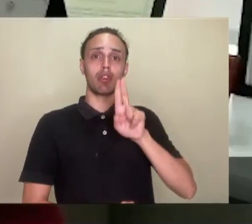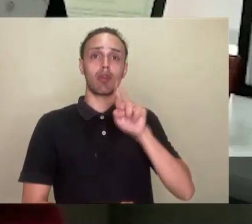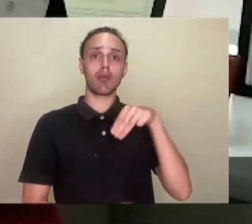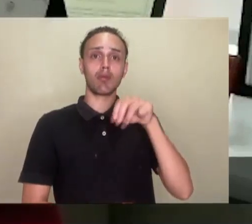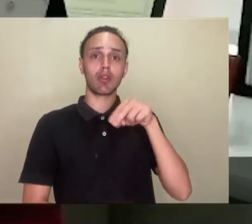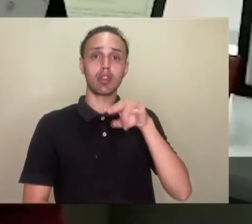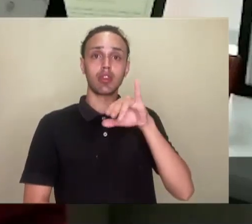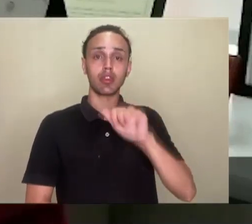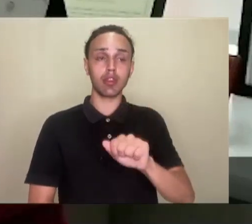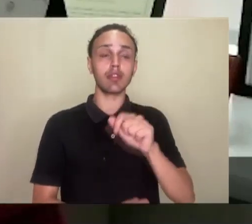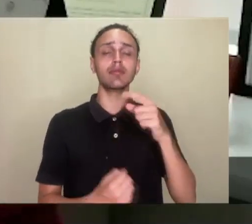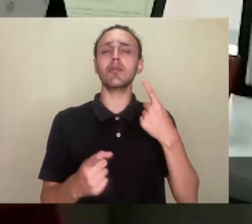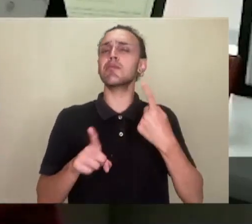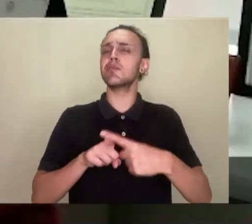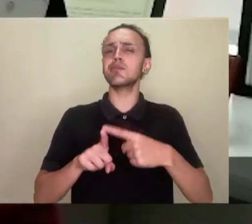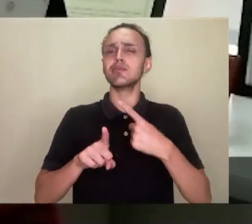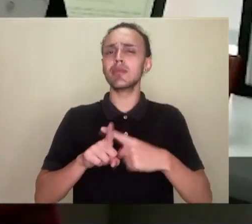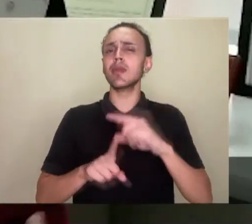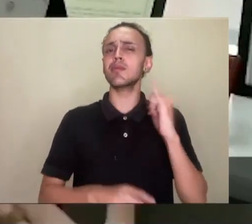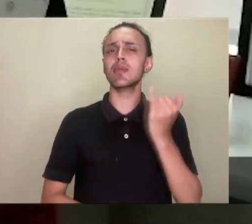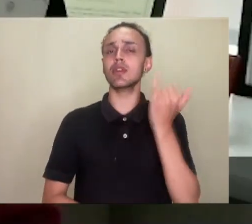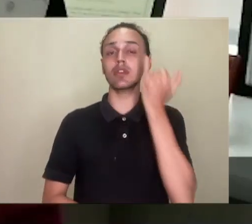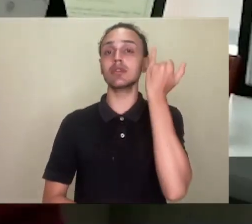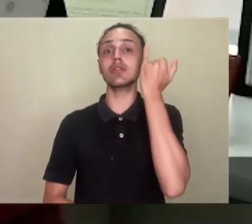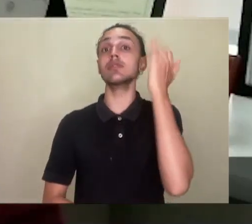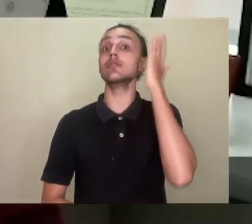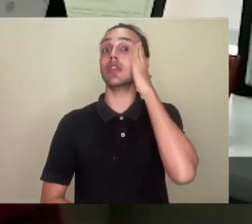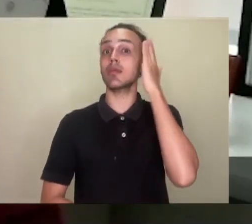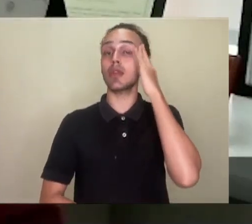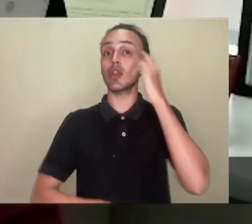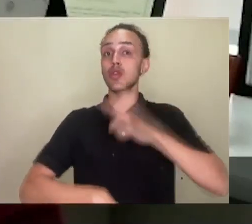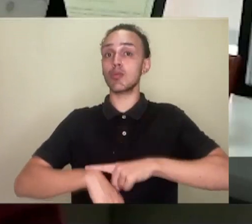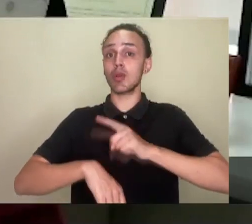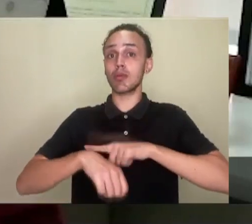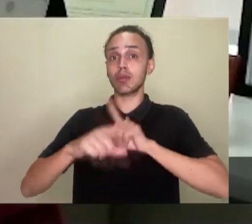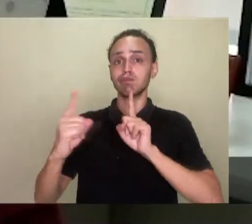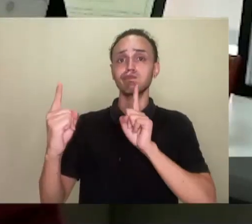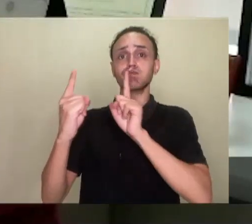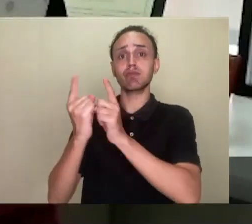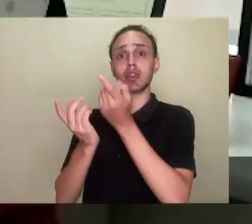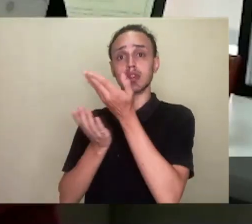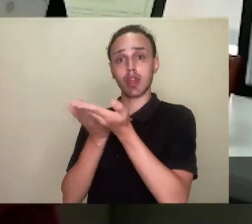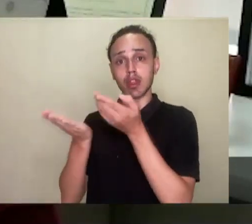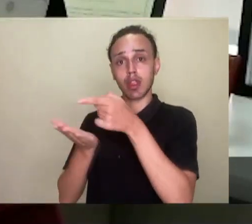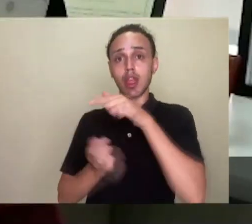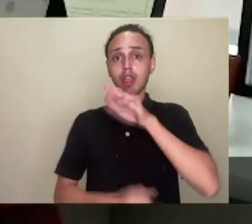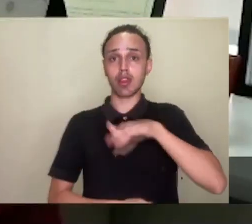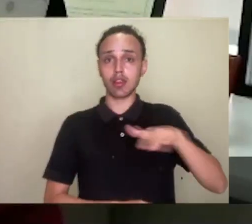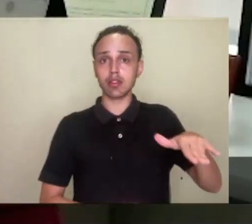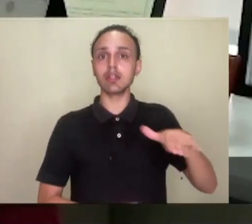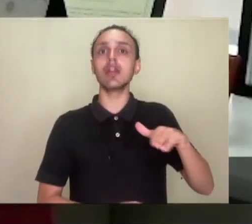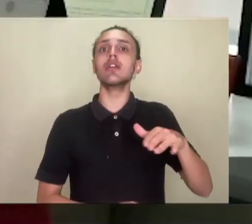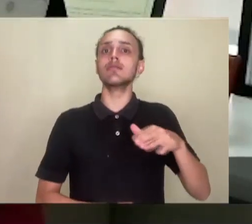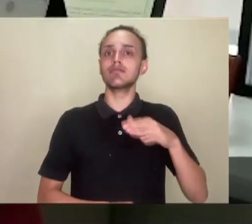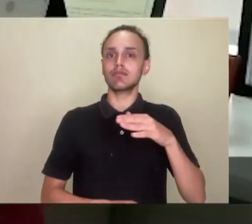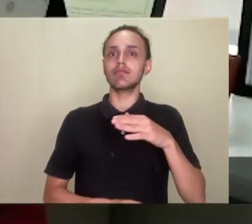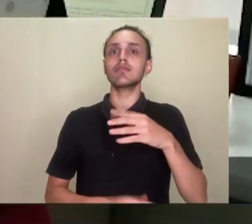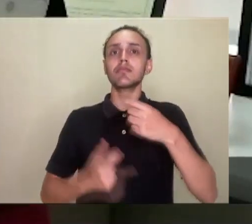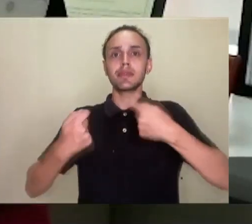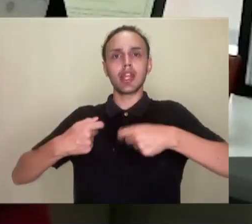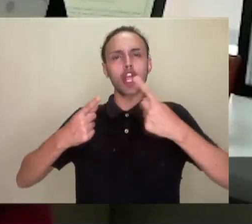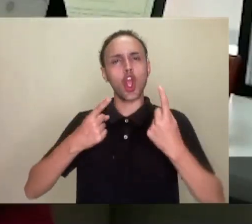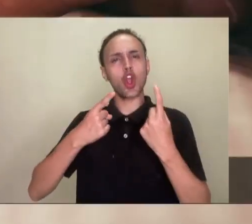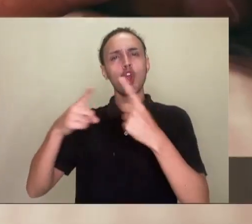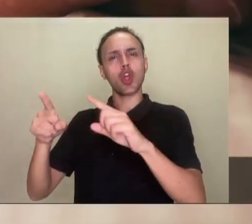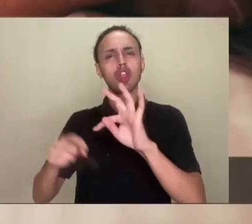alteração tem que ser valorizada durante a abordagem terapêutica dessa criança. Então essas tromboses têm que ser prevenidas e